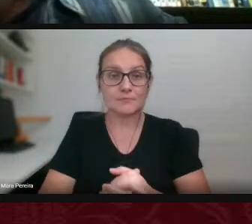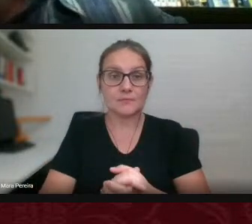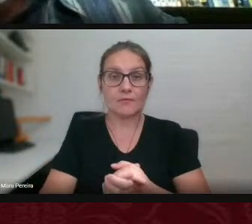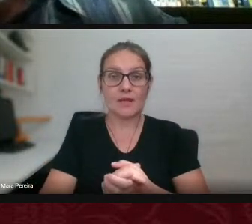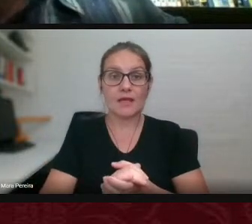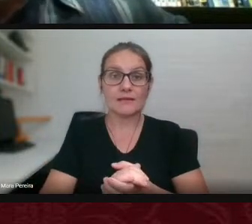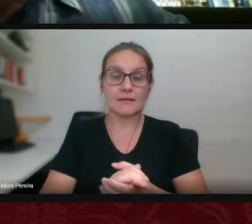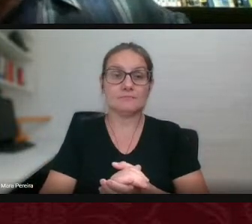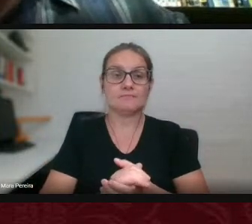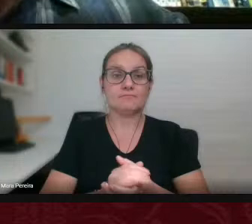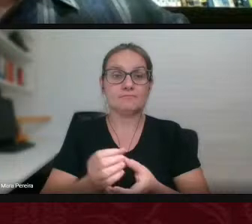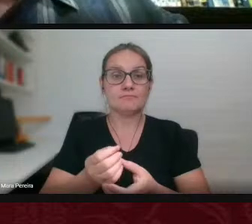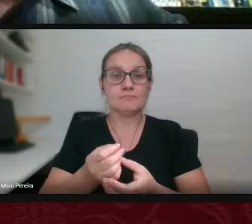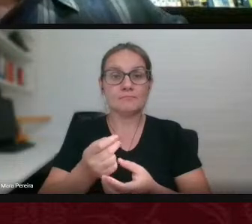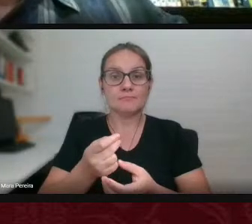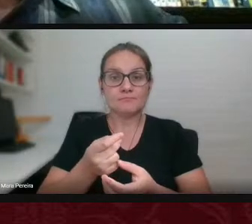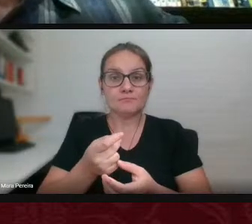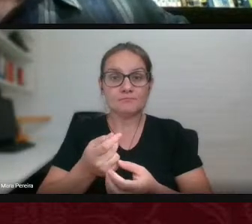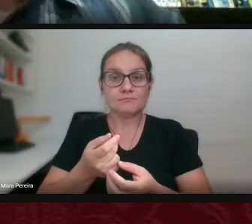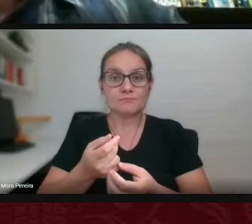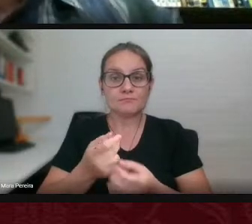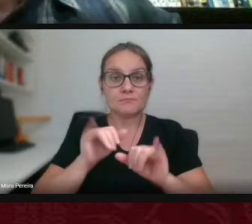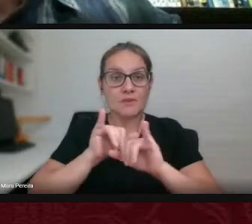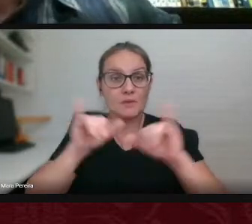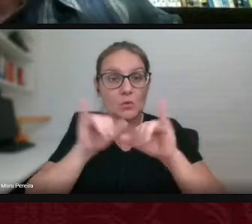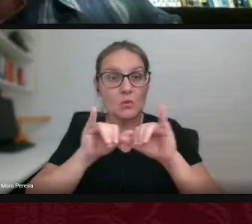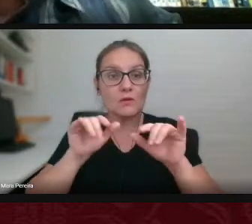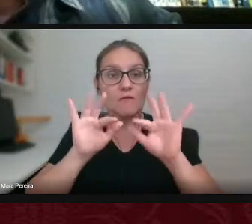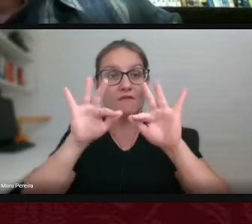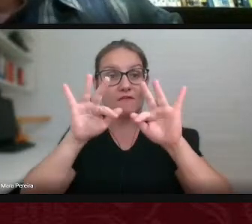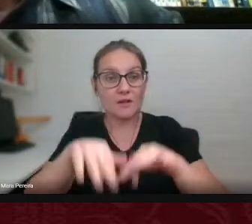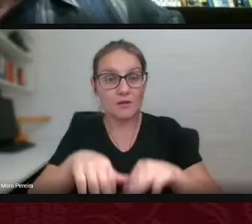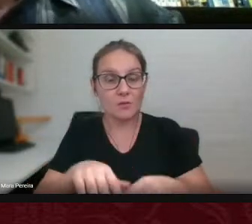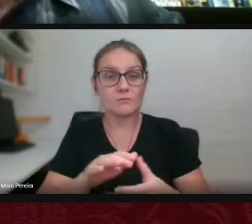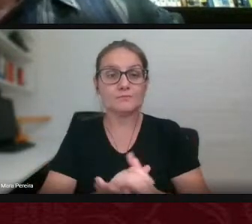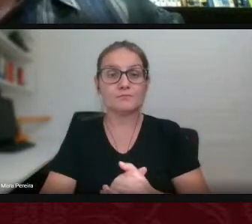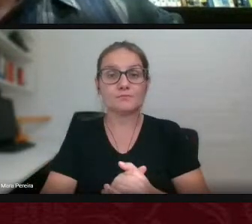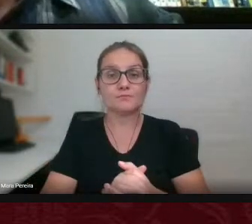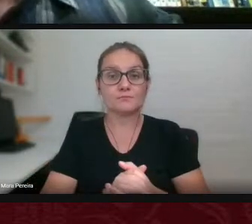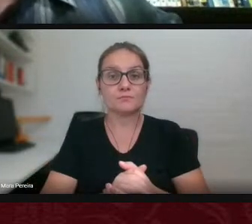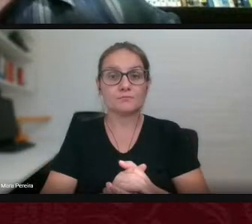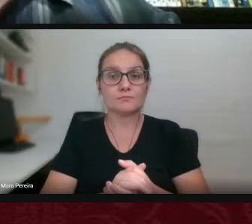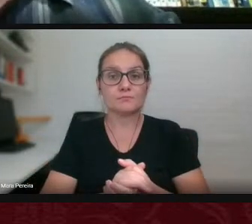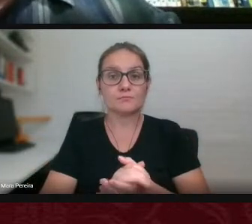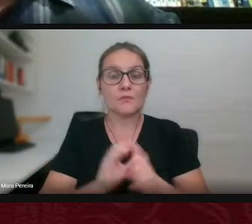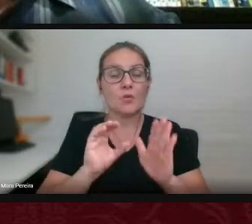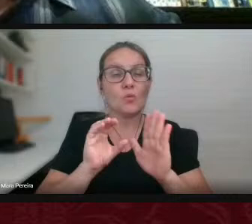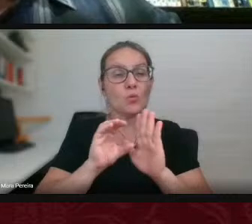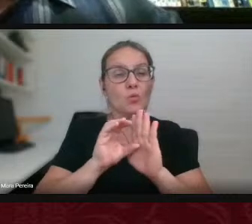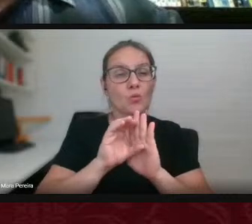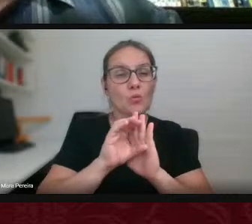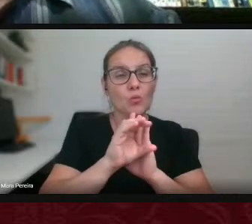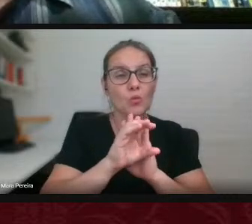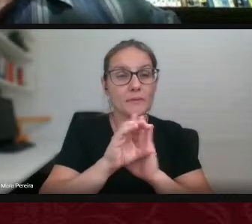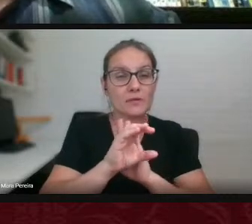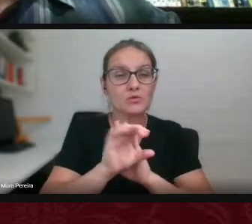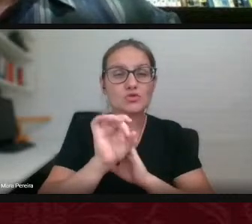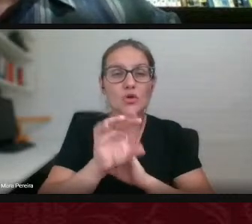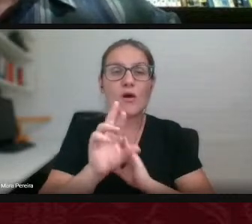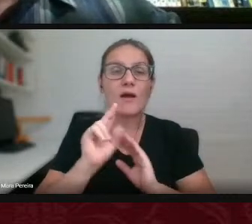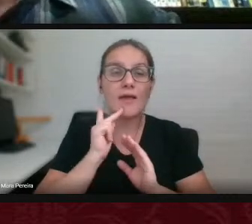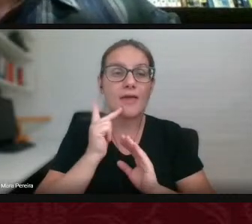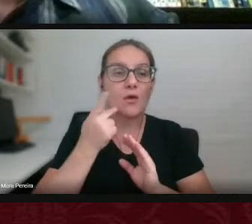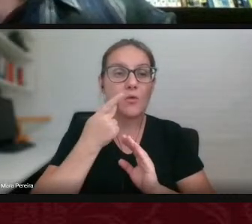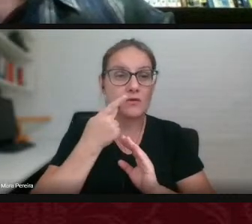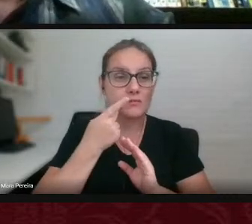finais nós temos também ainda uma sessão do livro é chamada reconhecimento onde estão